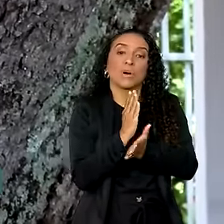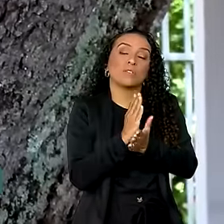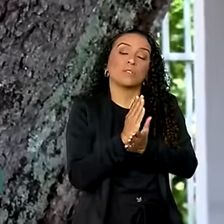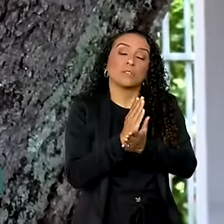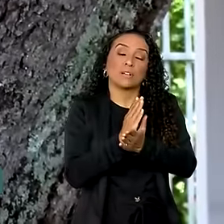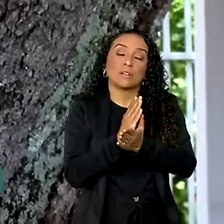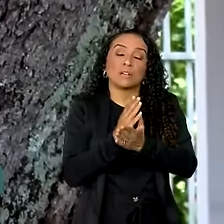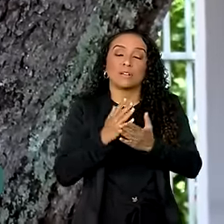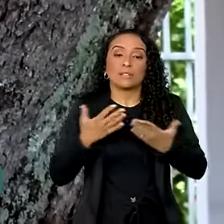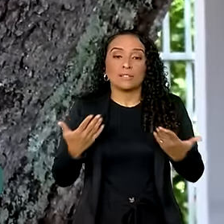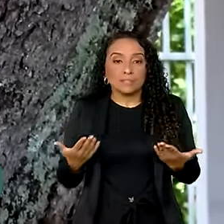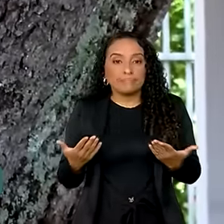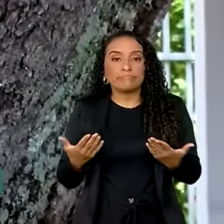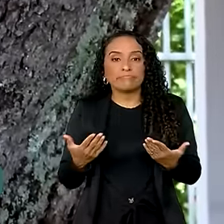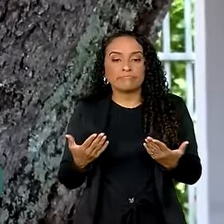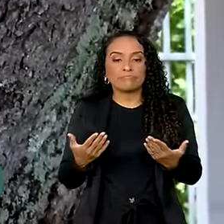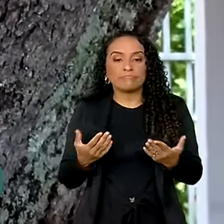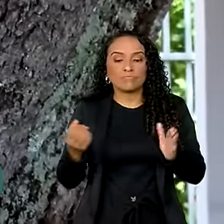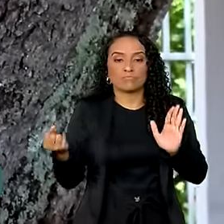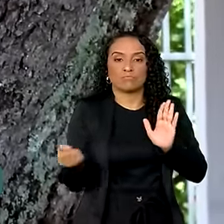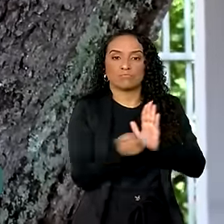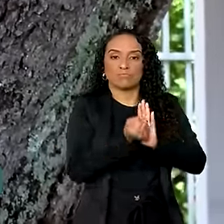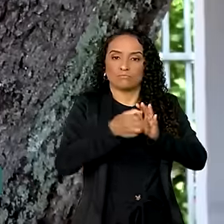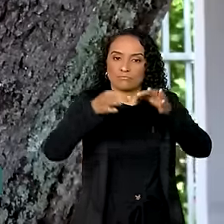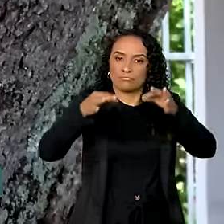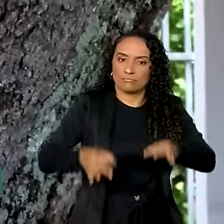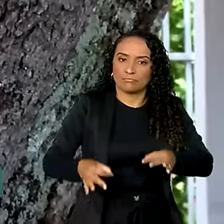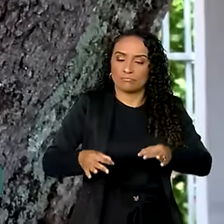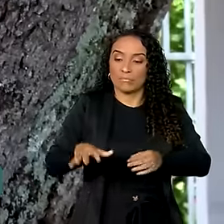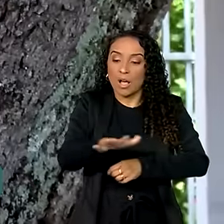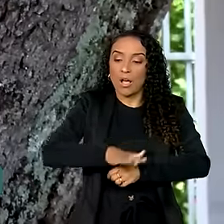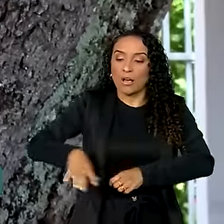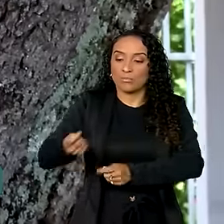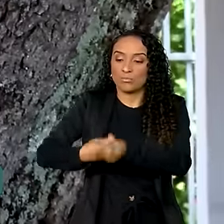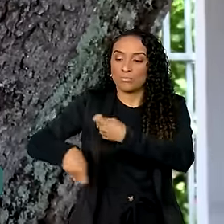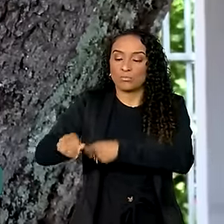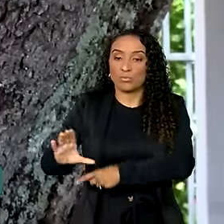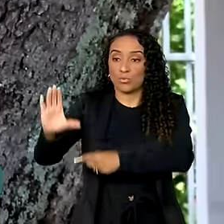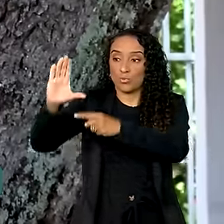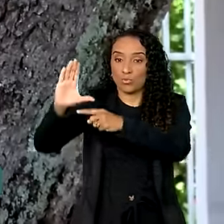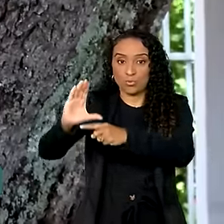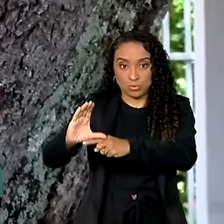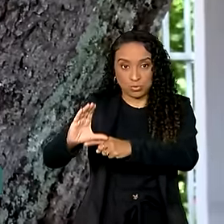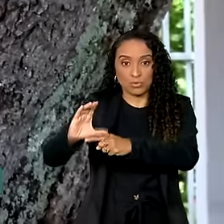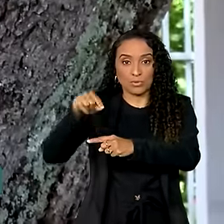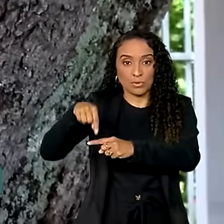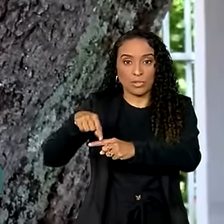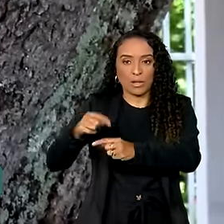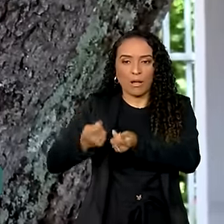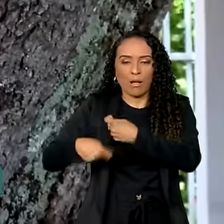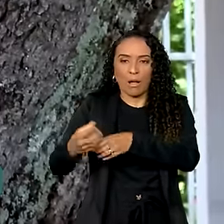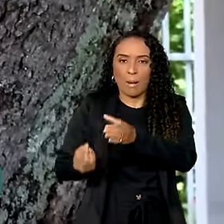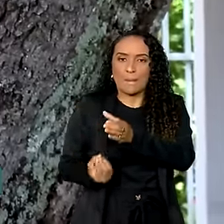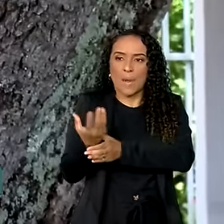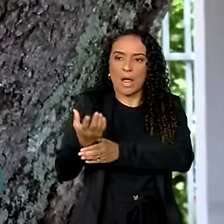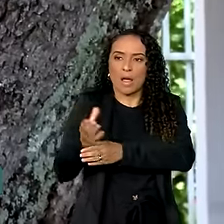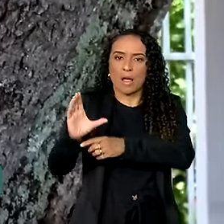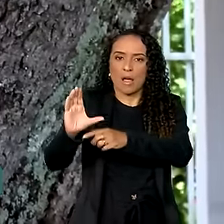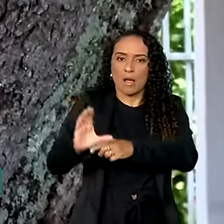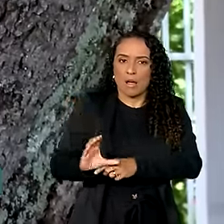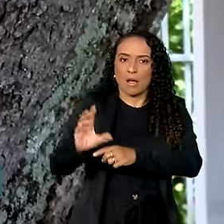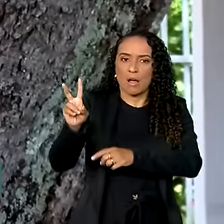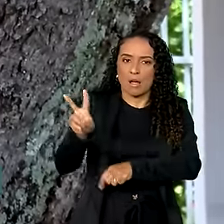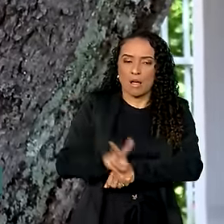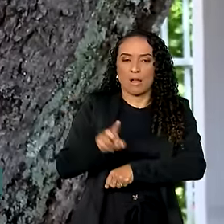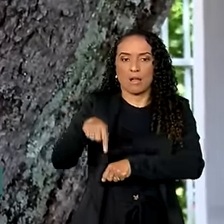do marco regulatório do mercado de carbono, que cria um mercado regulado de crédito de carbono